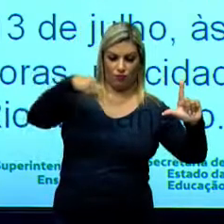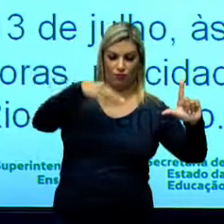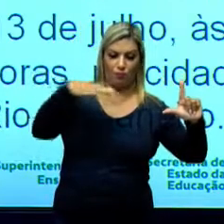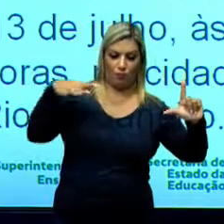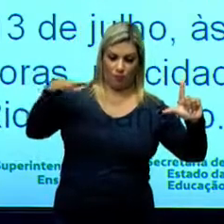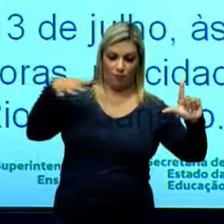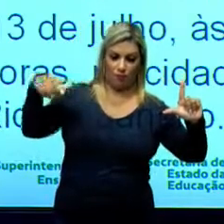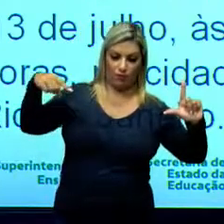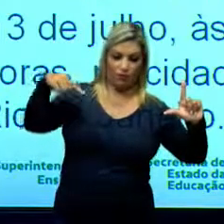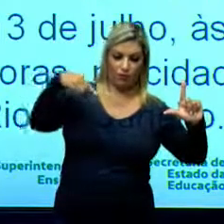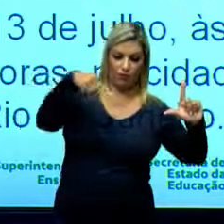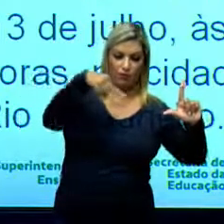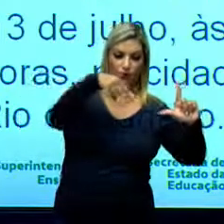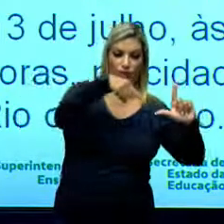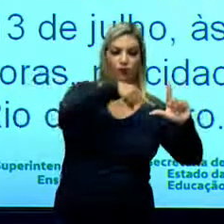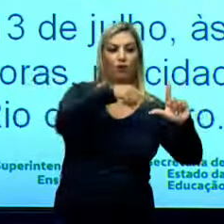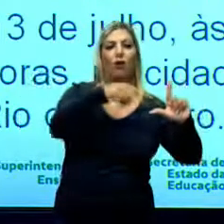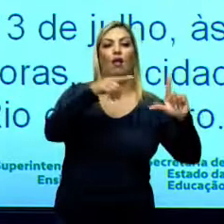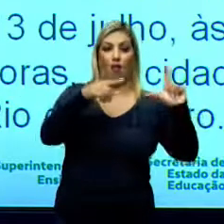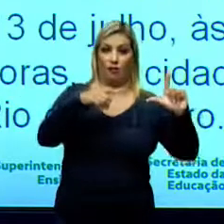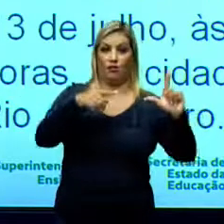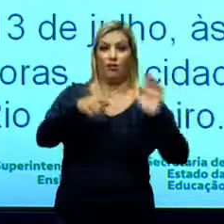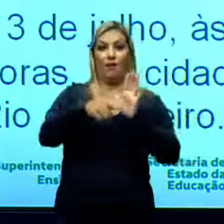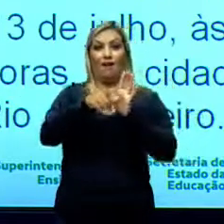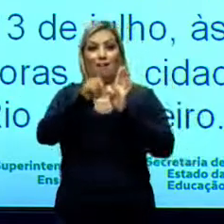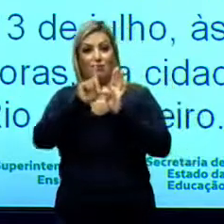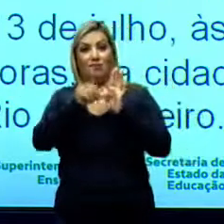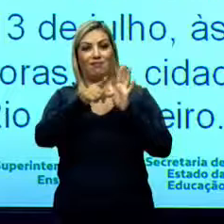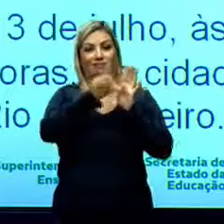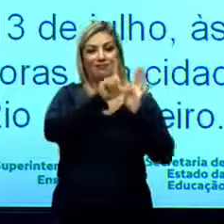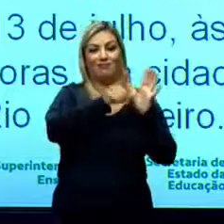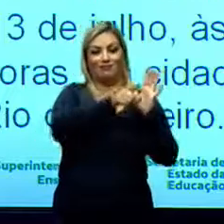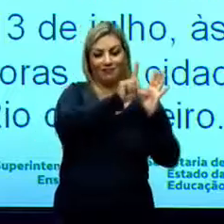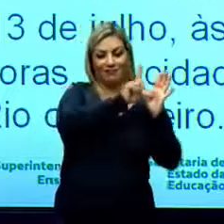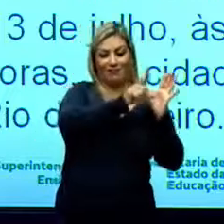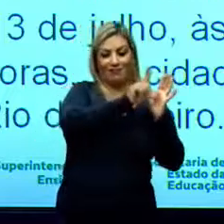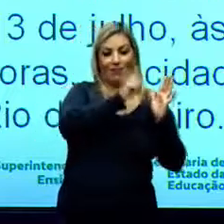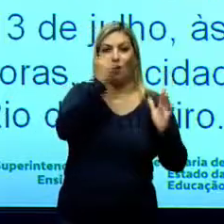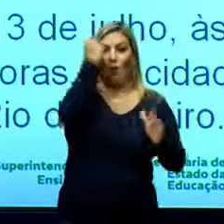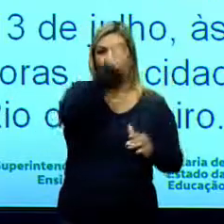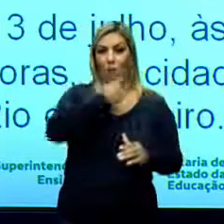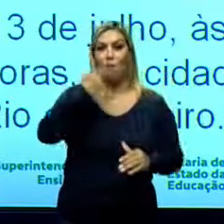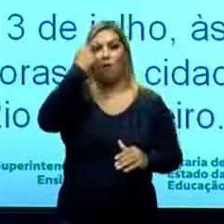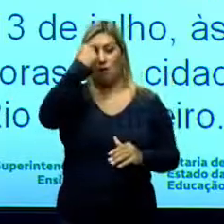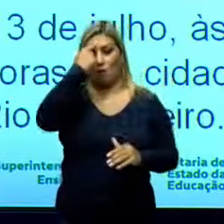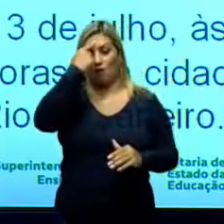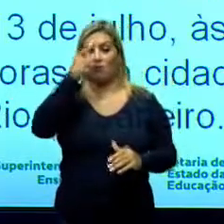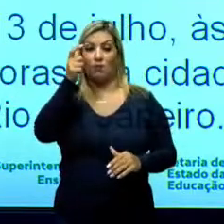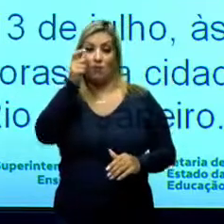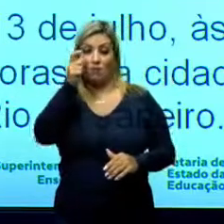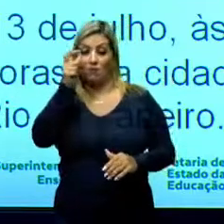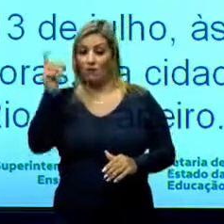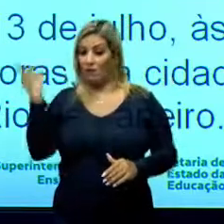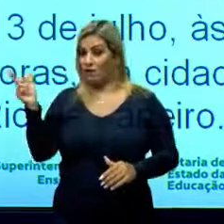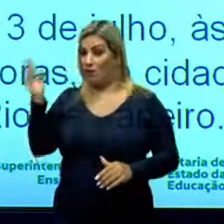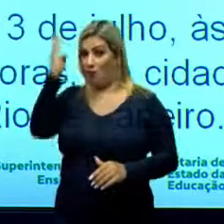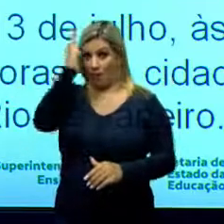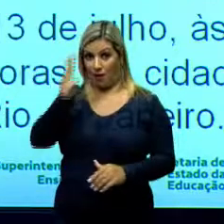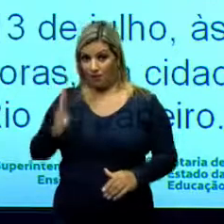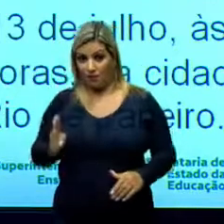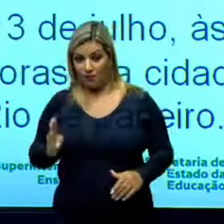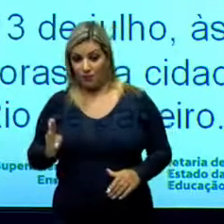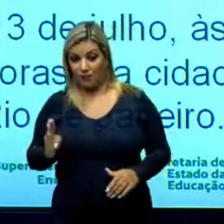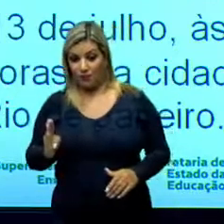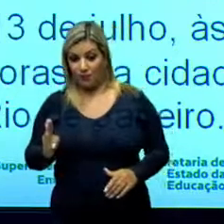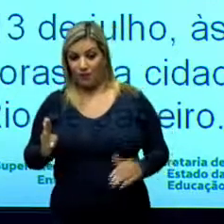Adiantar as horas. Então, a cada faixa de fuso horário, eu vou adiantar uma hora. E eu observo aqui, ó, do Brasil, da